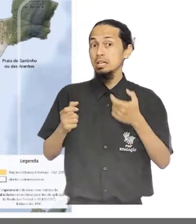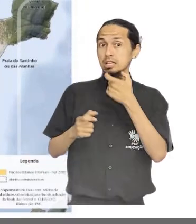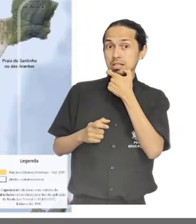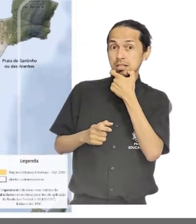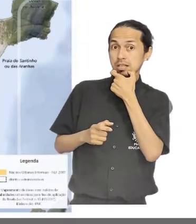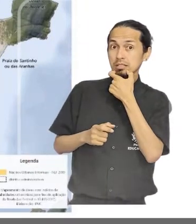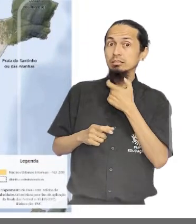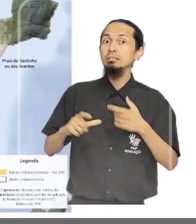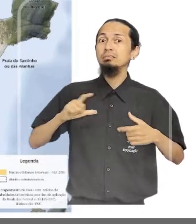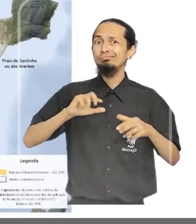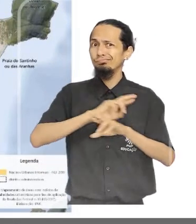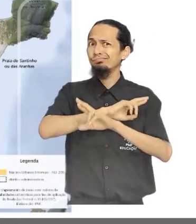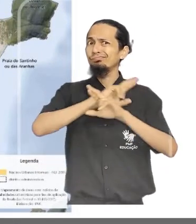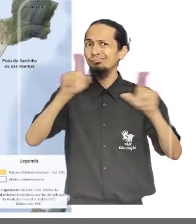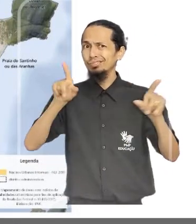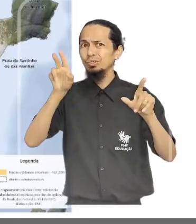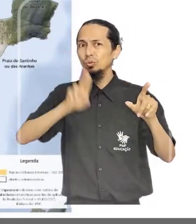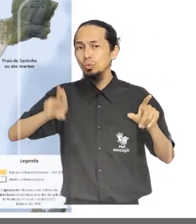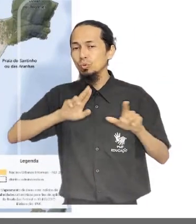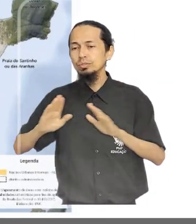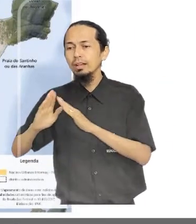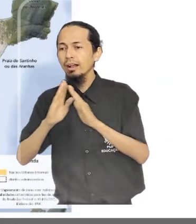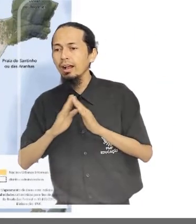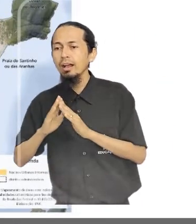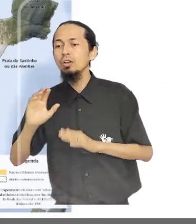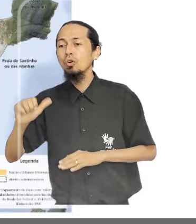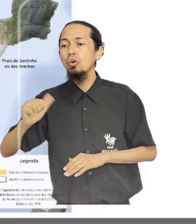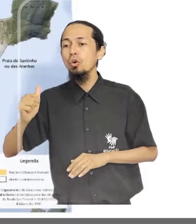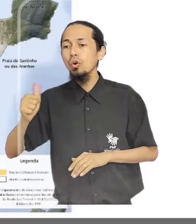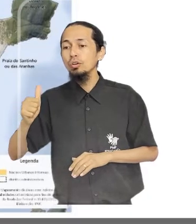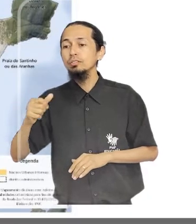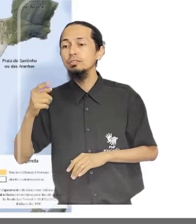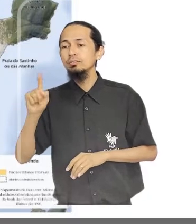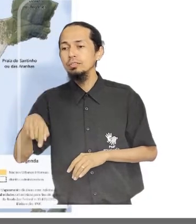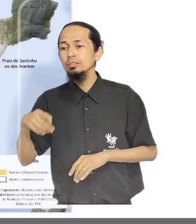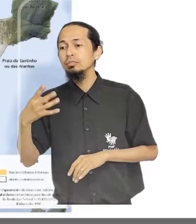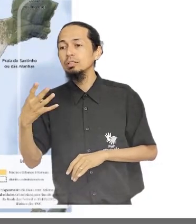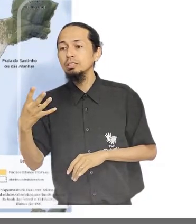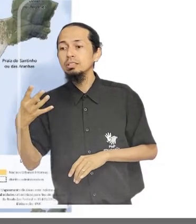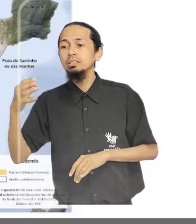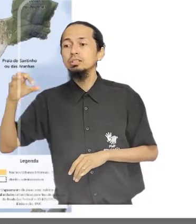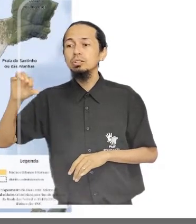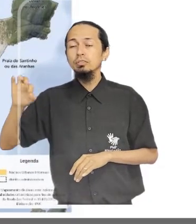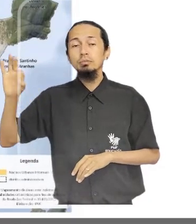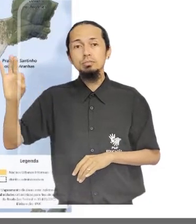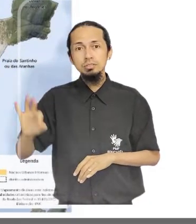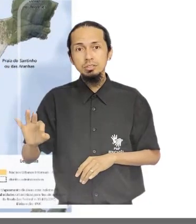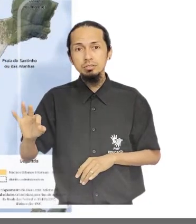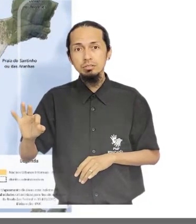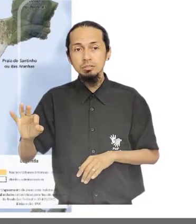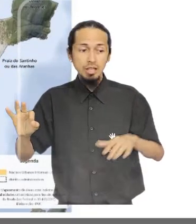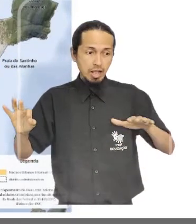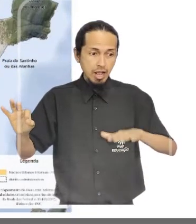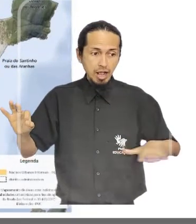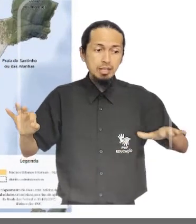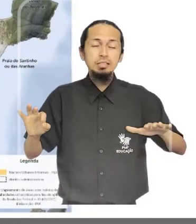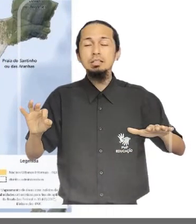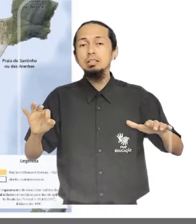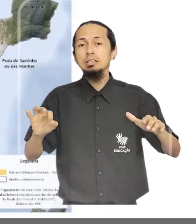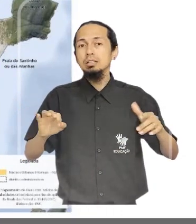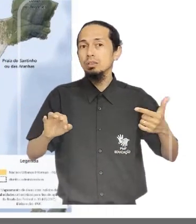grande discrepância entre os índices de uso residencial, 11,49%, e não